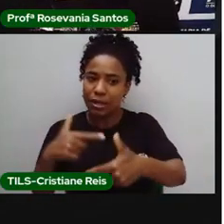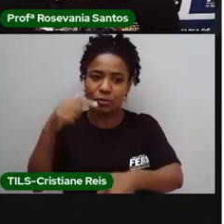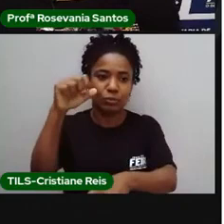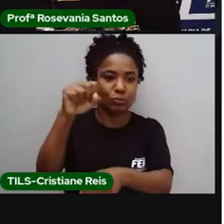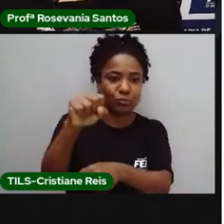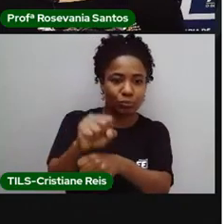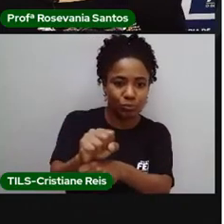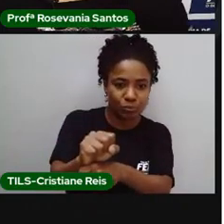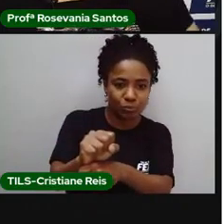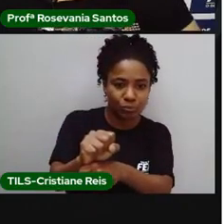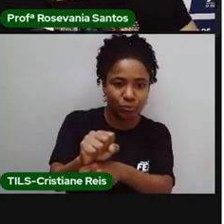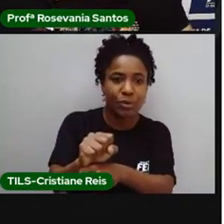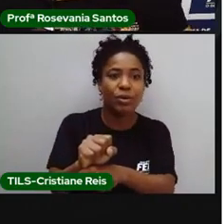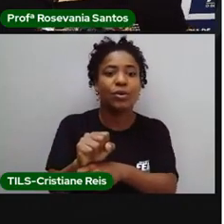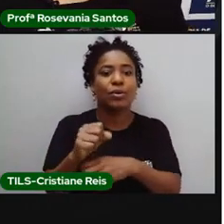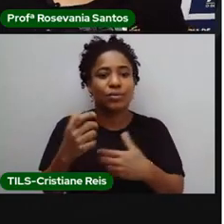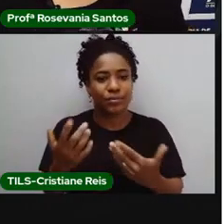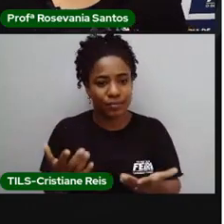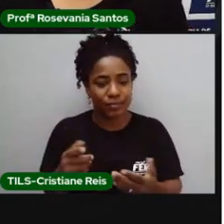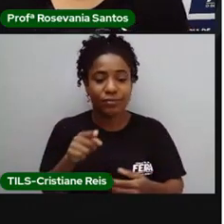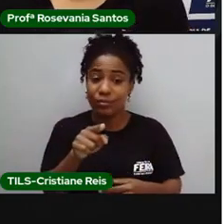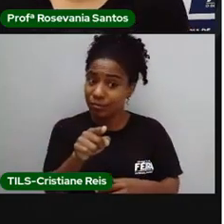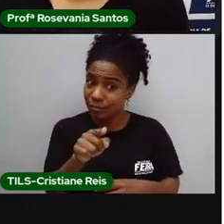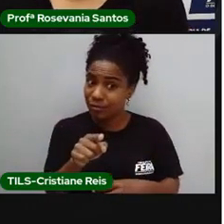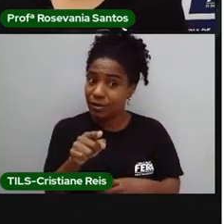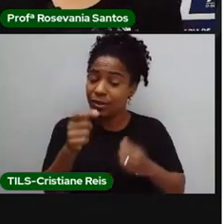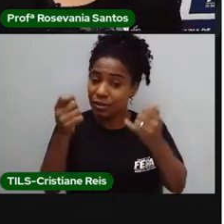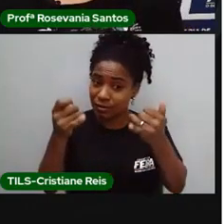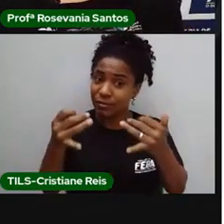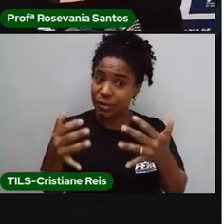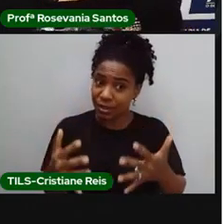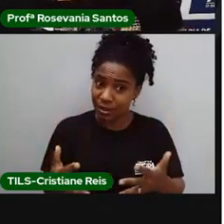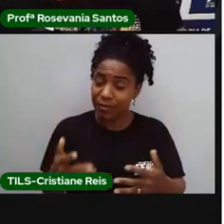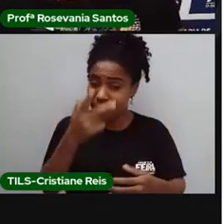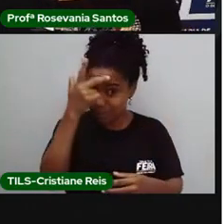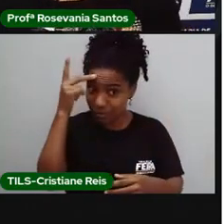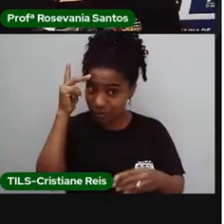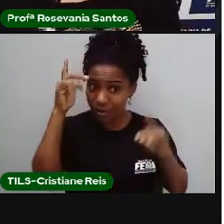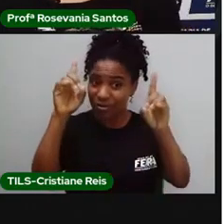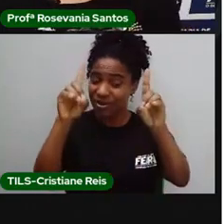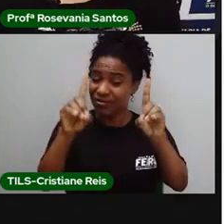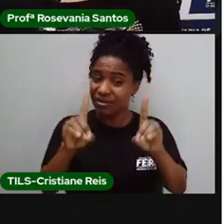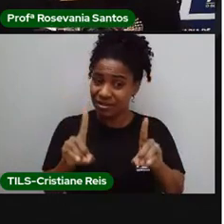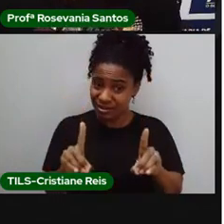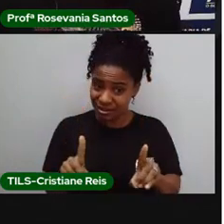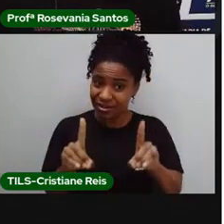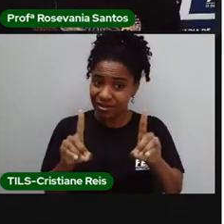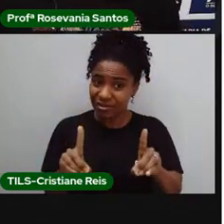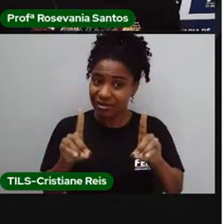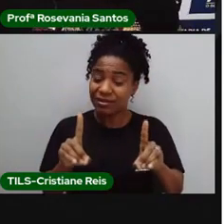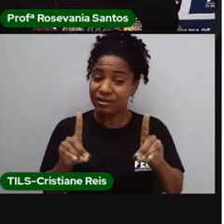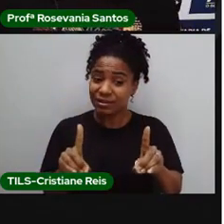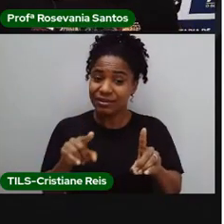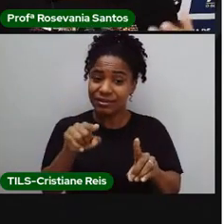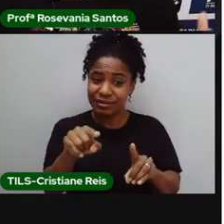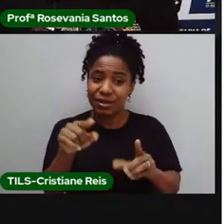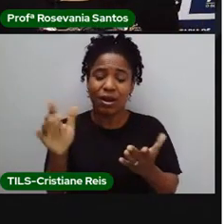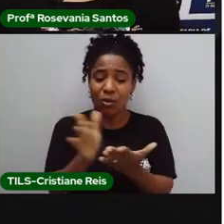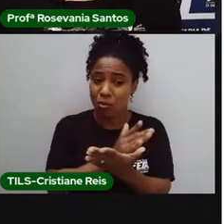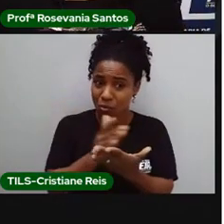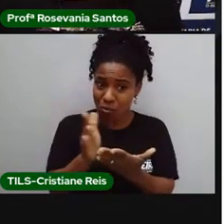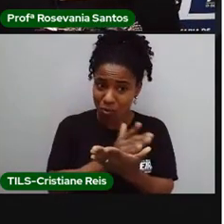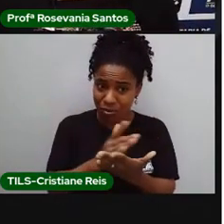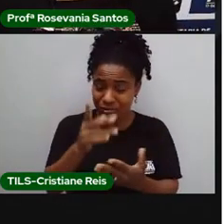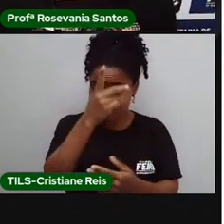Eu quero fazer uma ressalva sobre as pessoas portadoras de deficiência física, que algumas